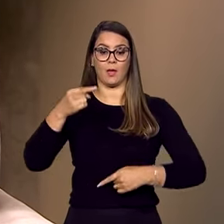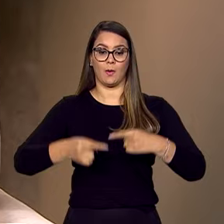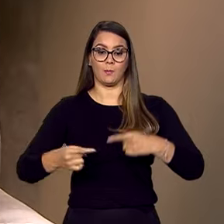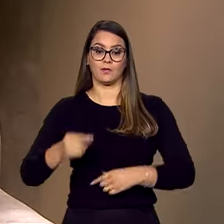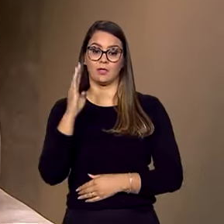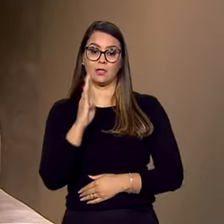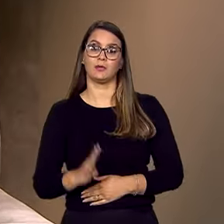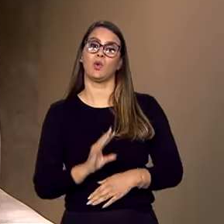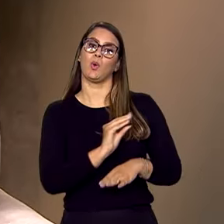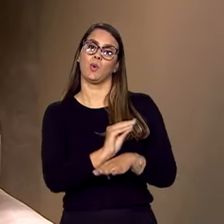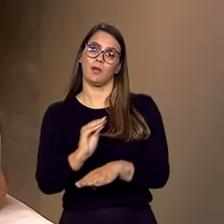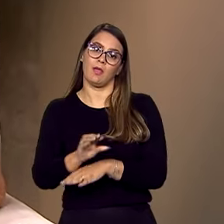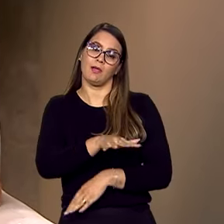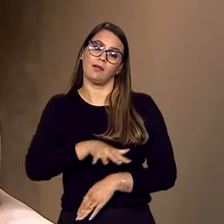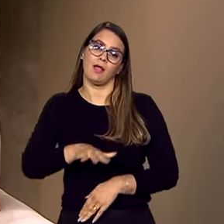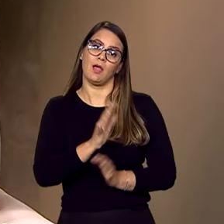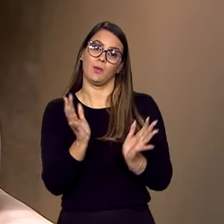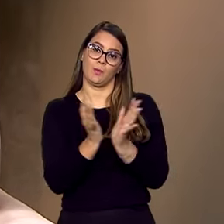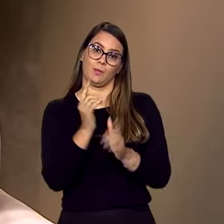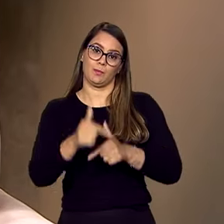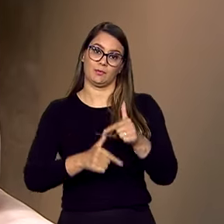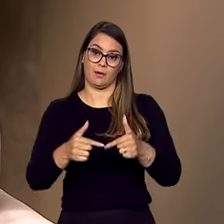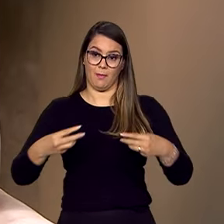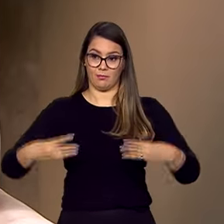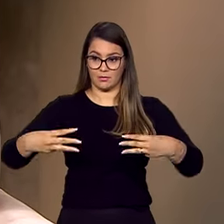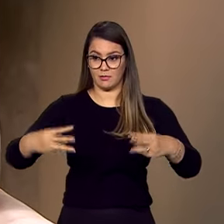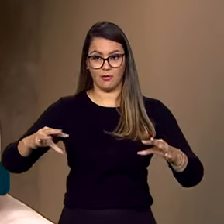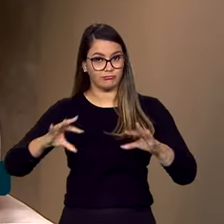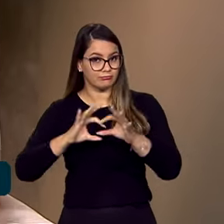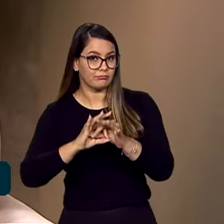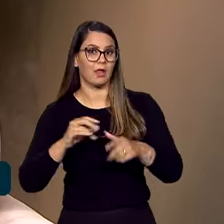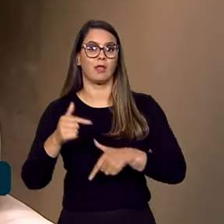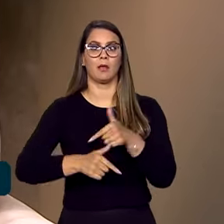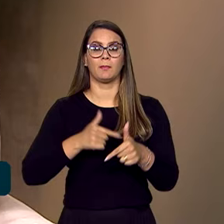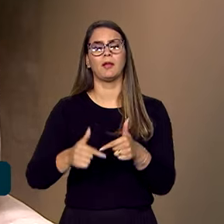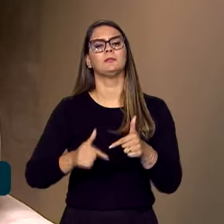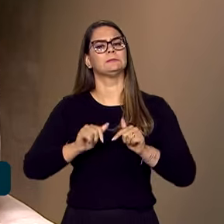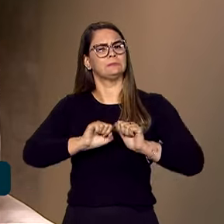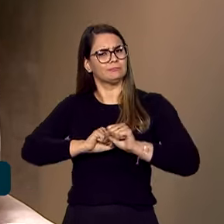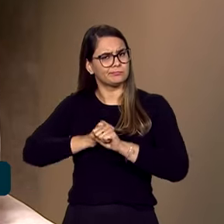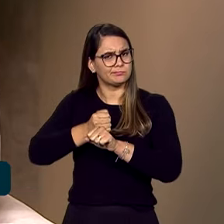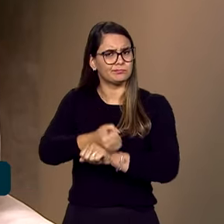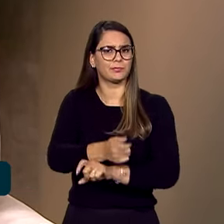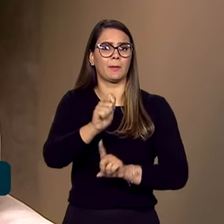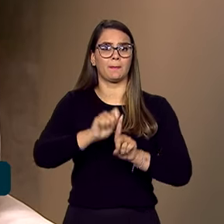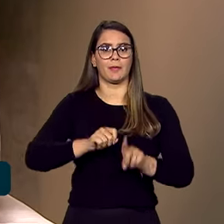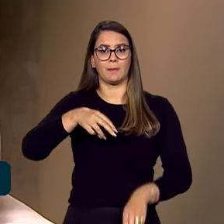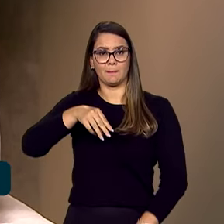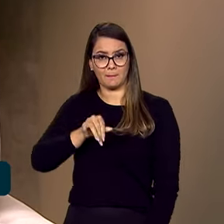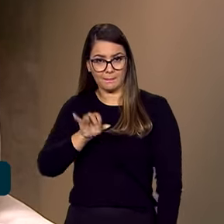nacional de cuidados no âmbito de um grupo de trabalho interministerial, que está trabalhando intensivamente desde maio,